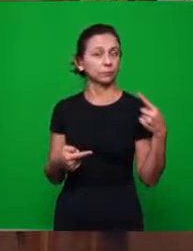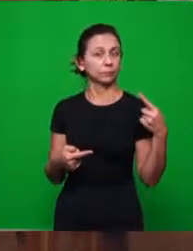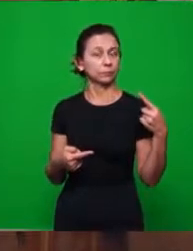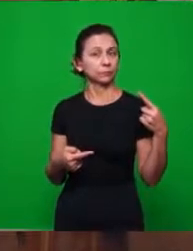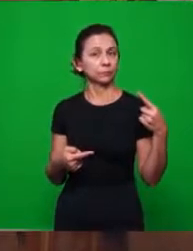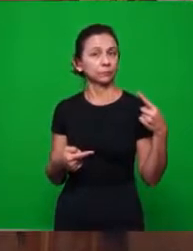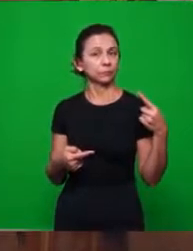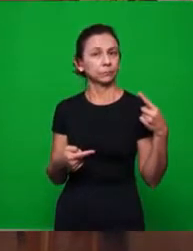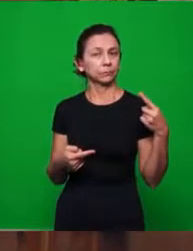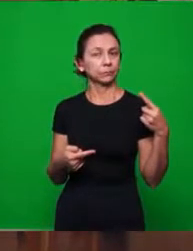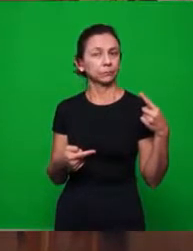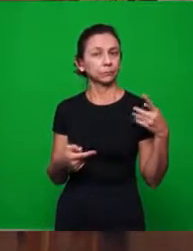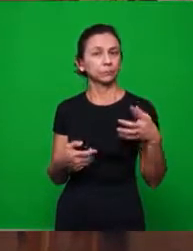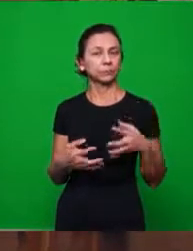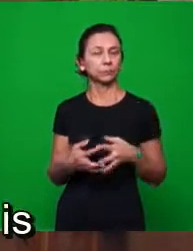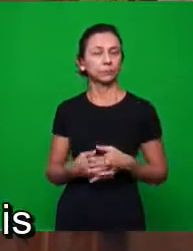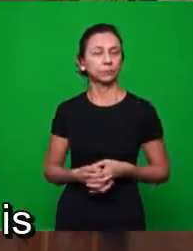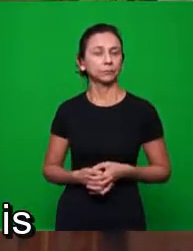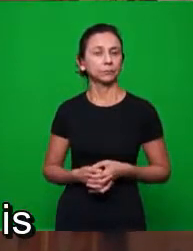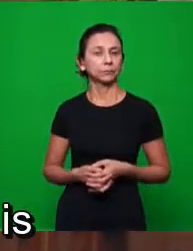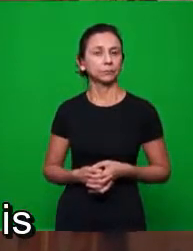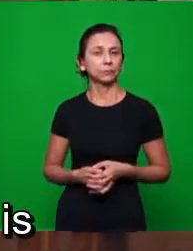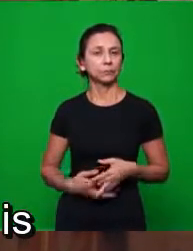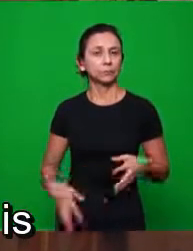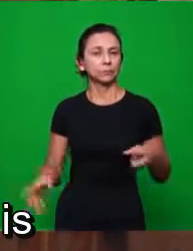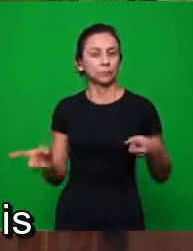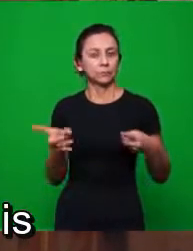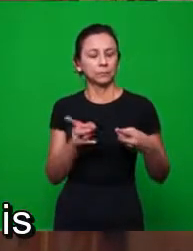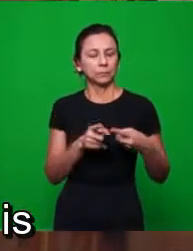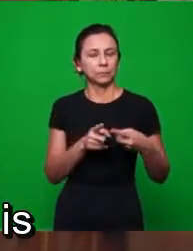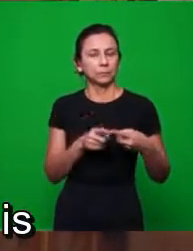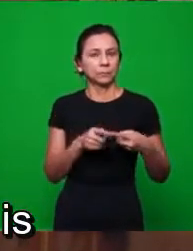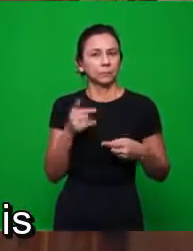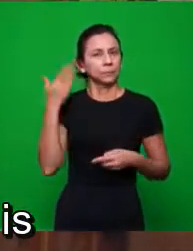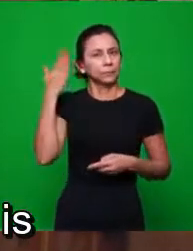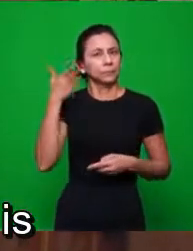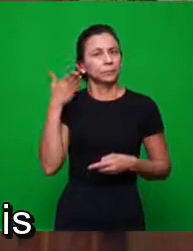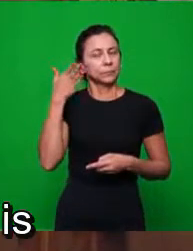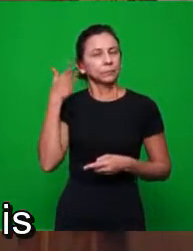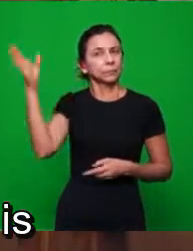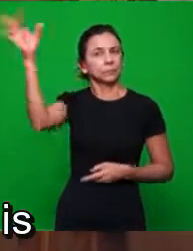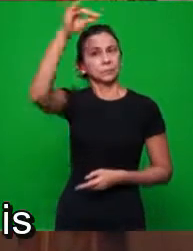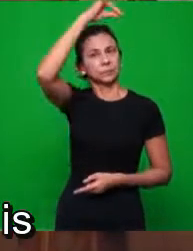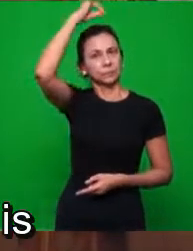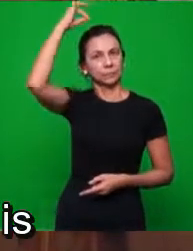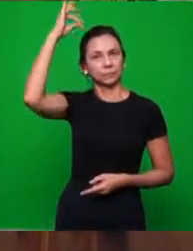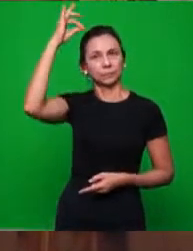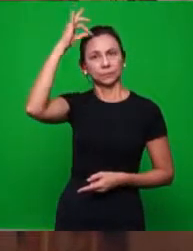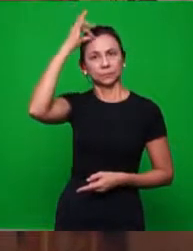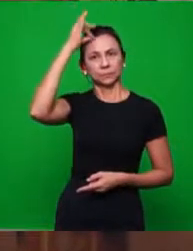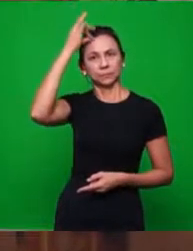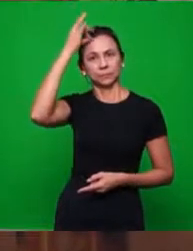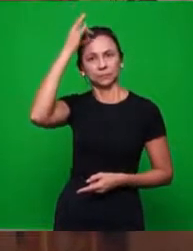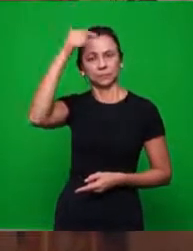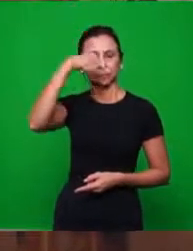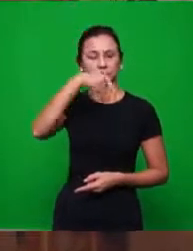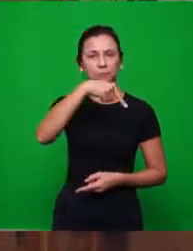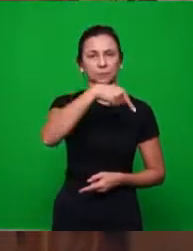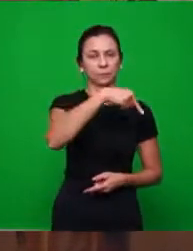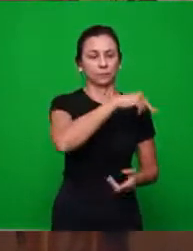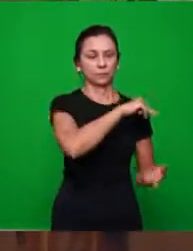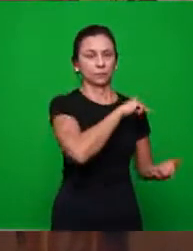se contrapõem, que é a mensagem do Espírito e a do mundo. O